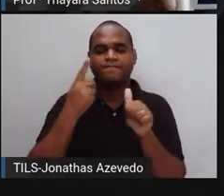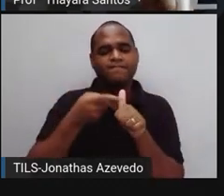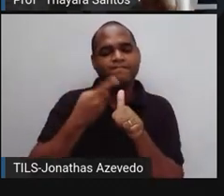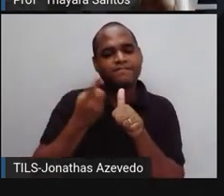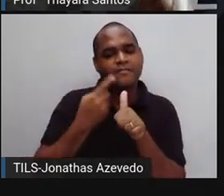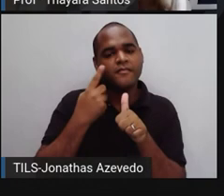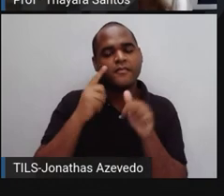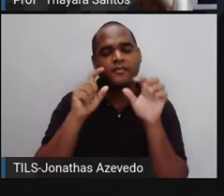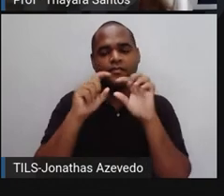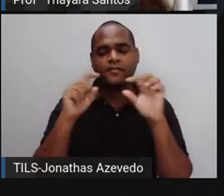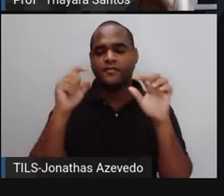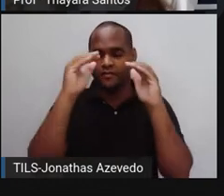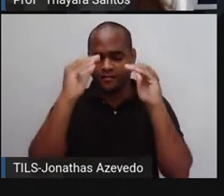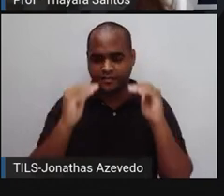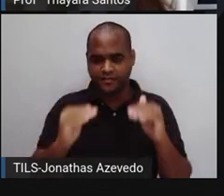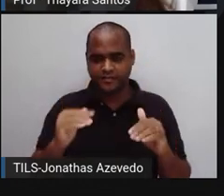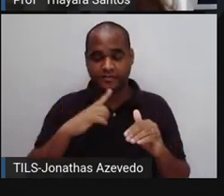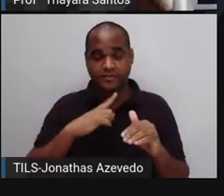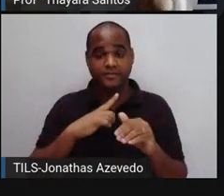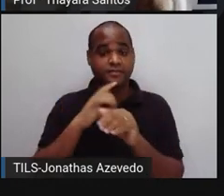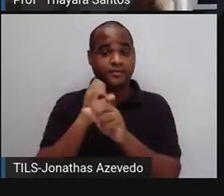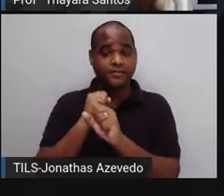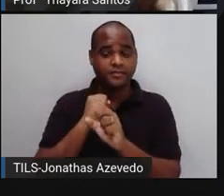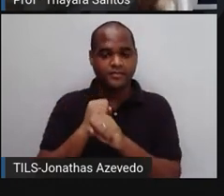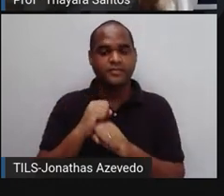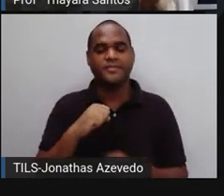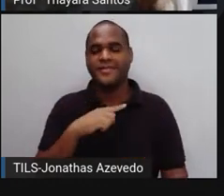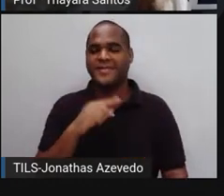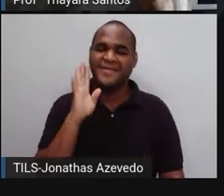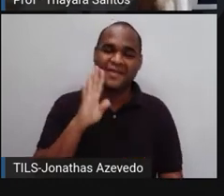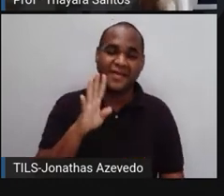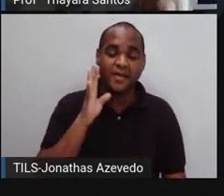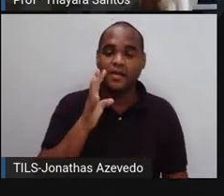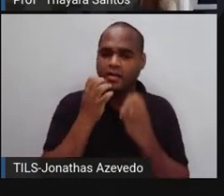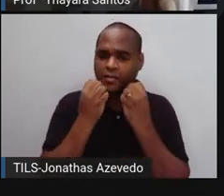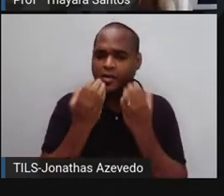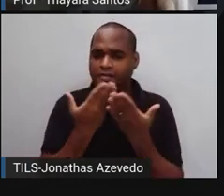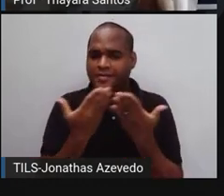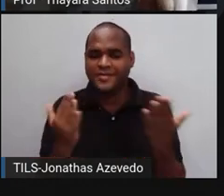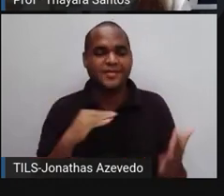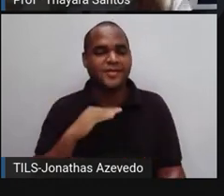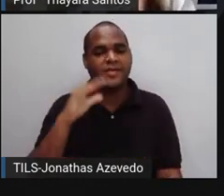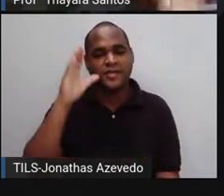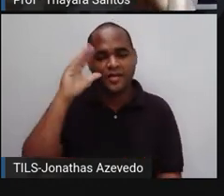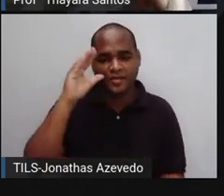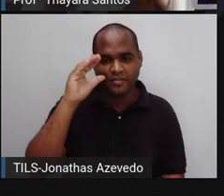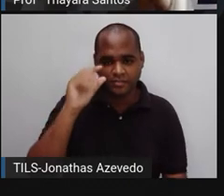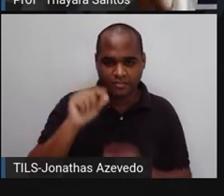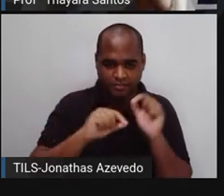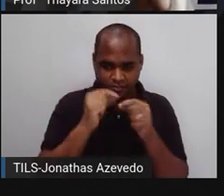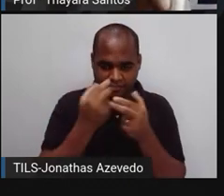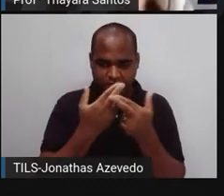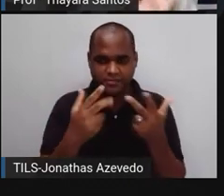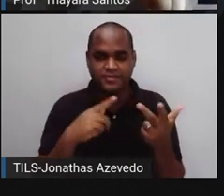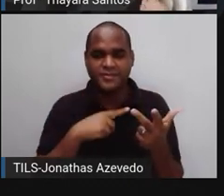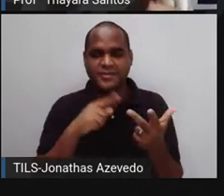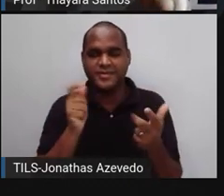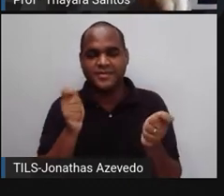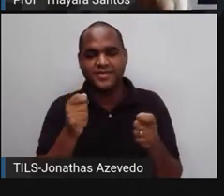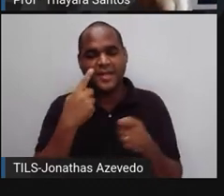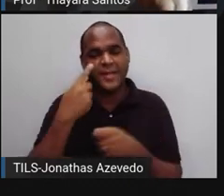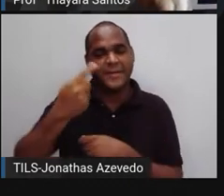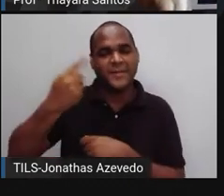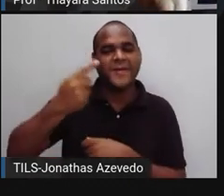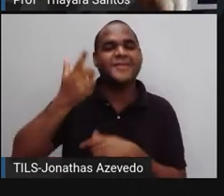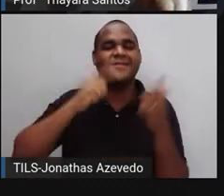ele vai abrir o ranking. Você vai ver qual foi a colocação. Então, é bem legal. E eu estou curiosa para ver quem é que vai acertar tudo aí no jogo e vai estar em primeiro